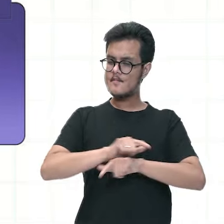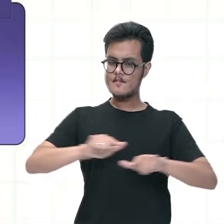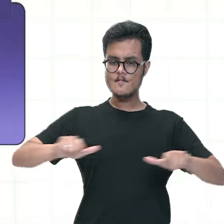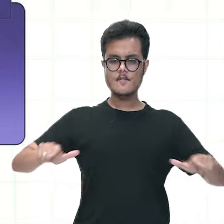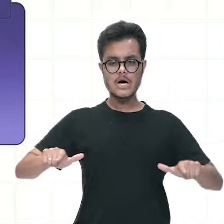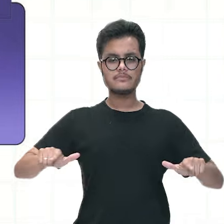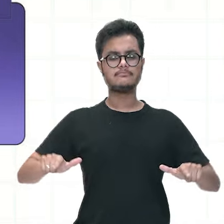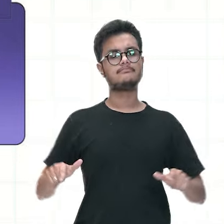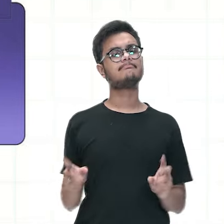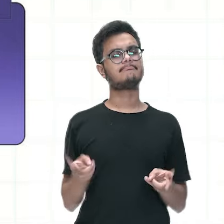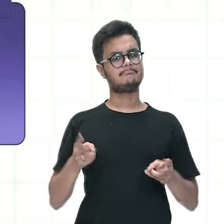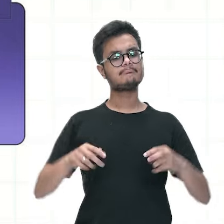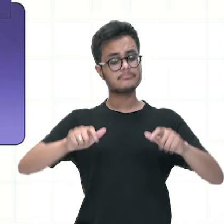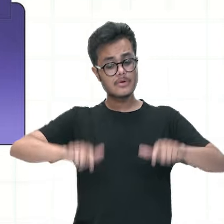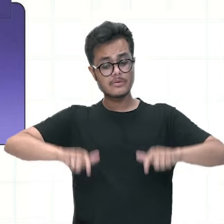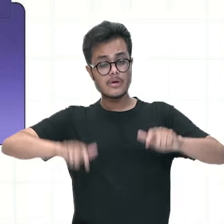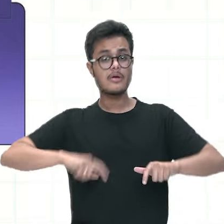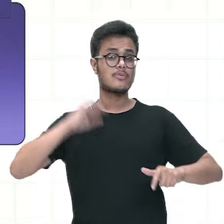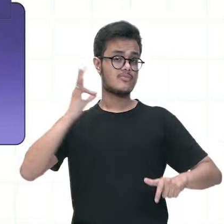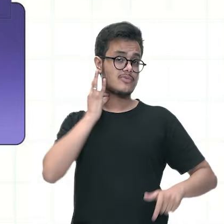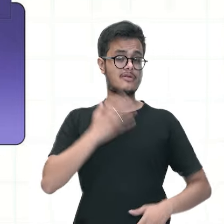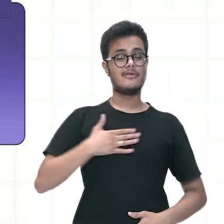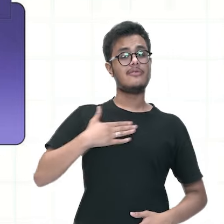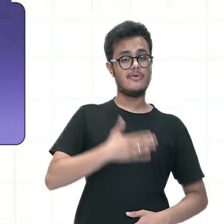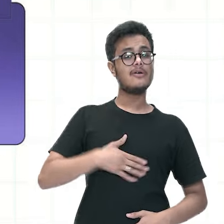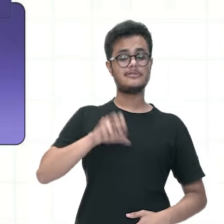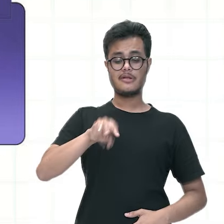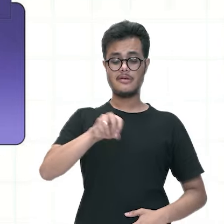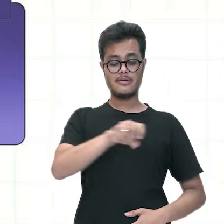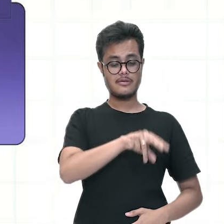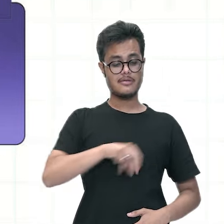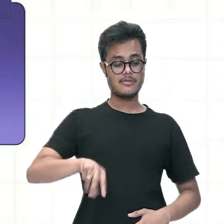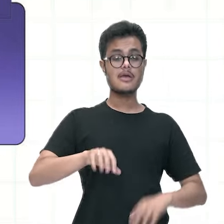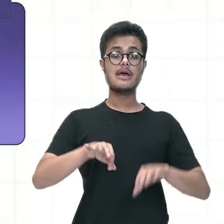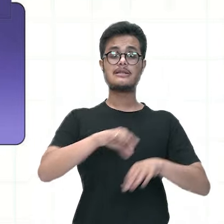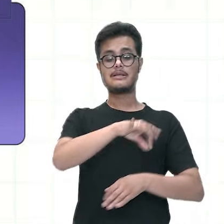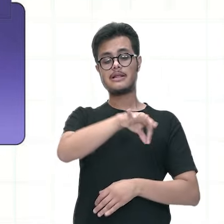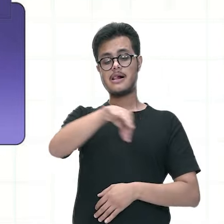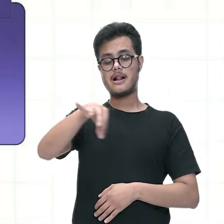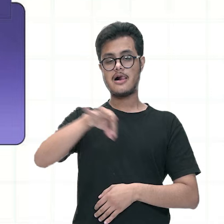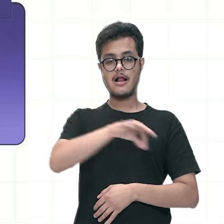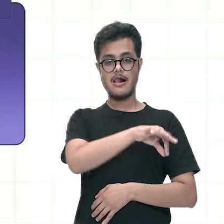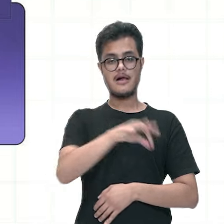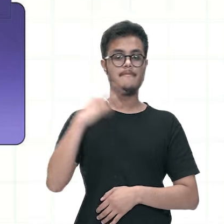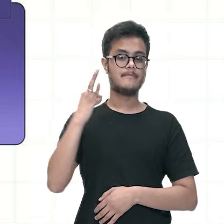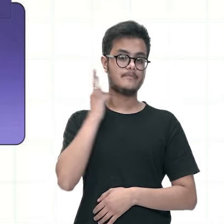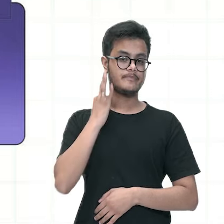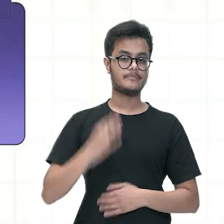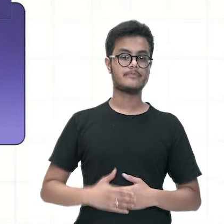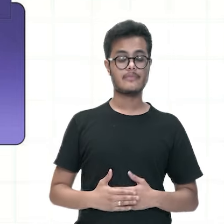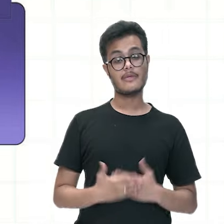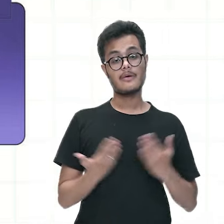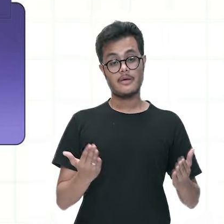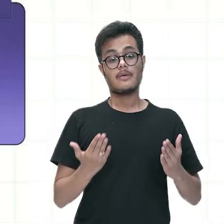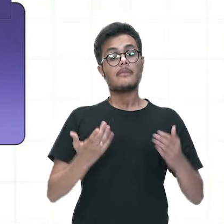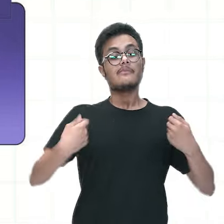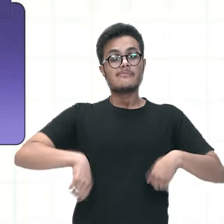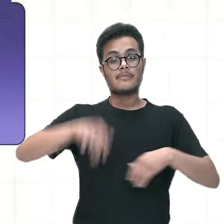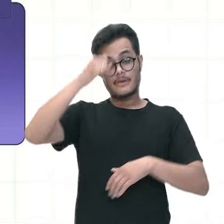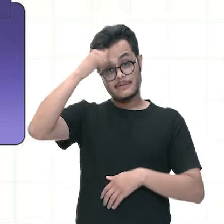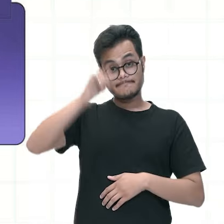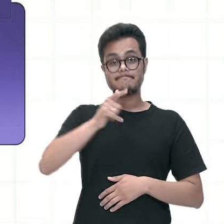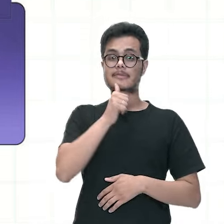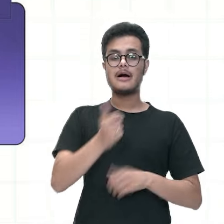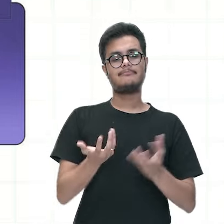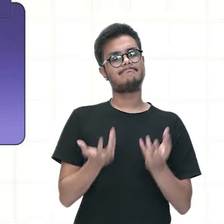então a piscina também é um local onde o mosquito pode depositar os seus ovos e as lajes muitas vezes acumulam água